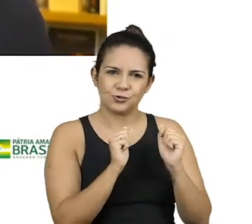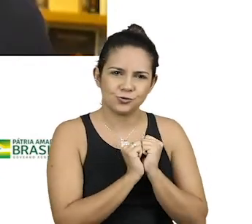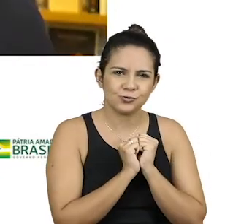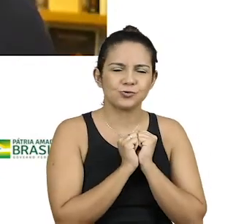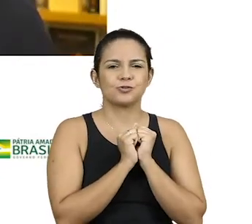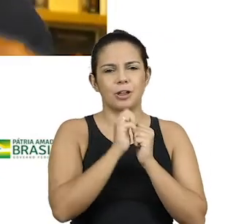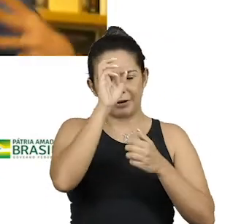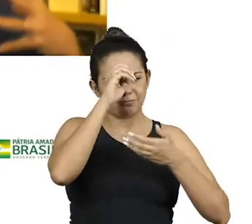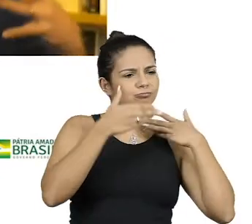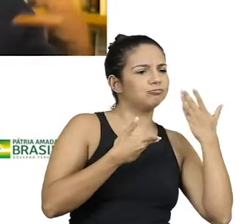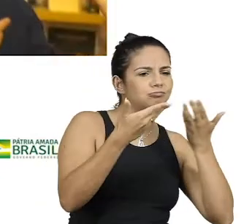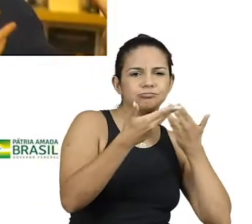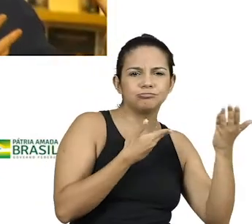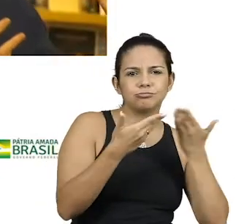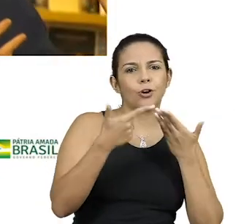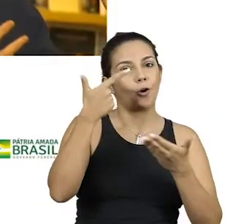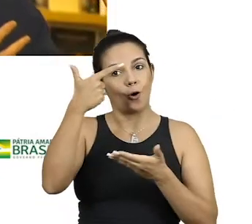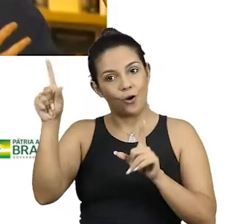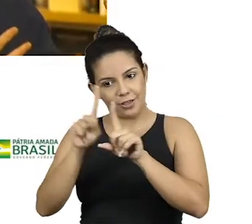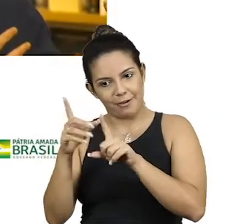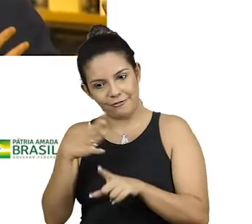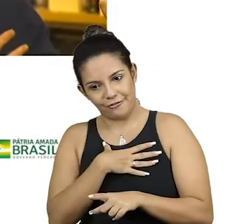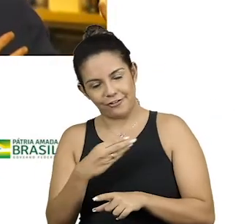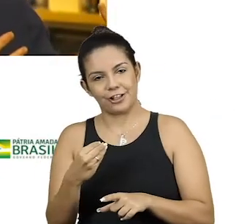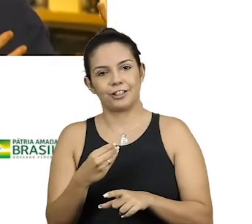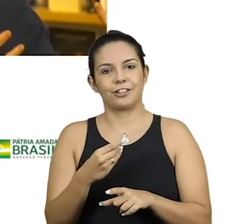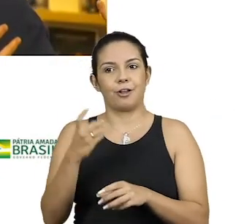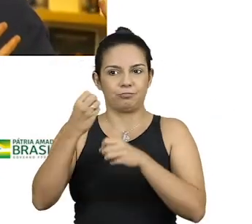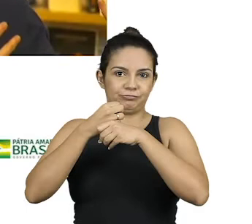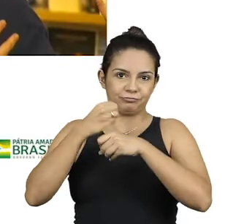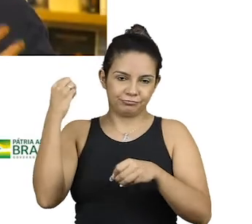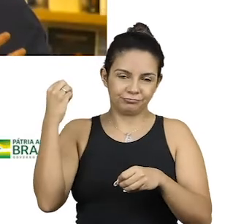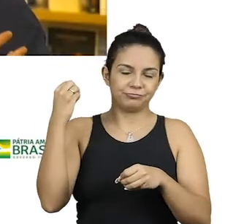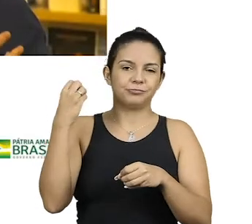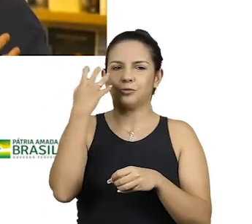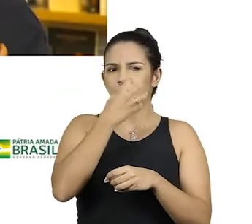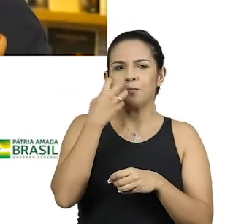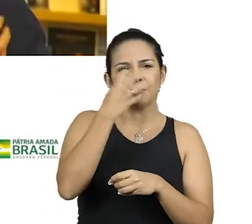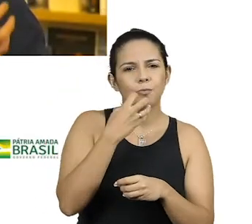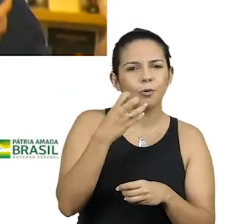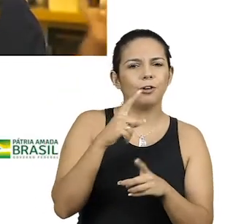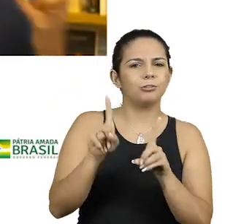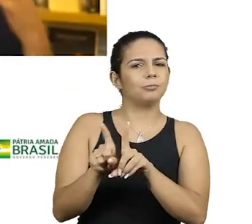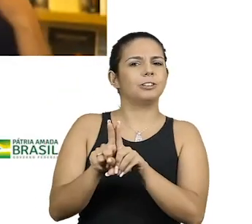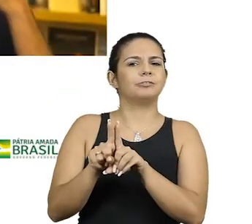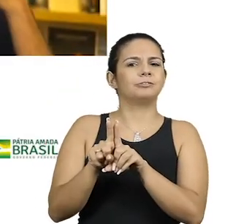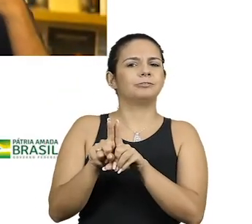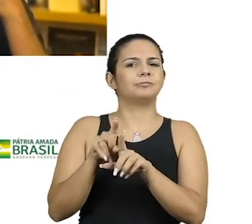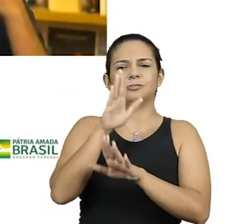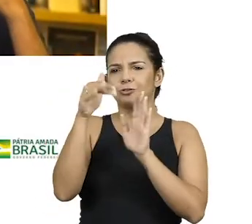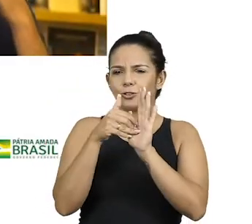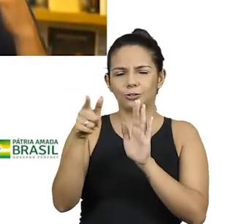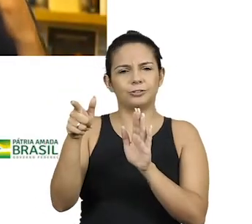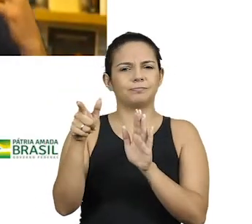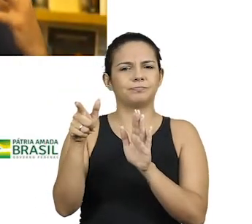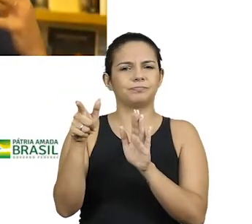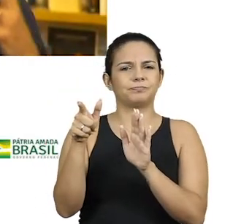reaprendendo, trocando. E um outro com uma carreira de músico, mas também totalmente